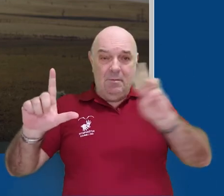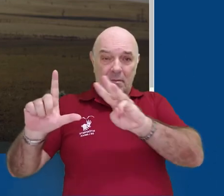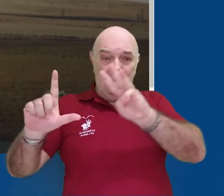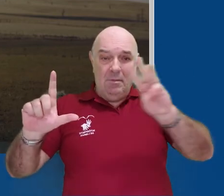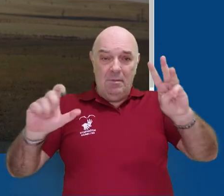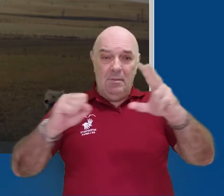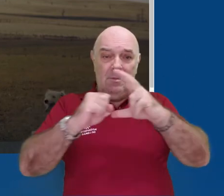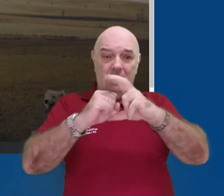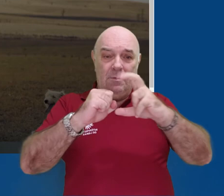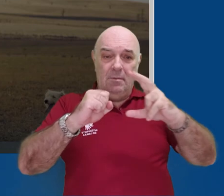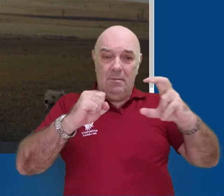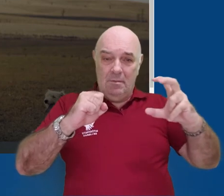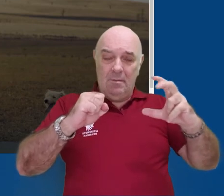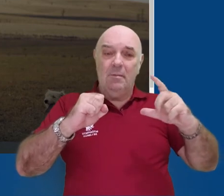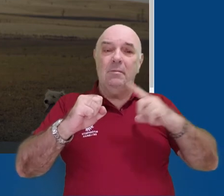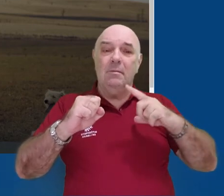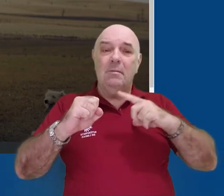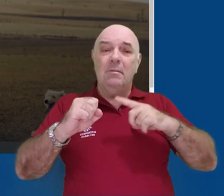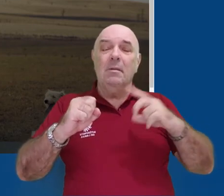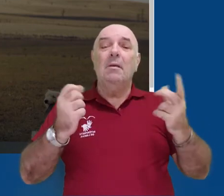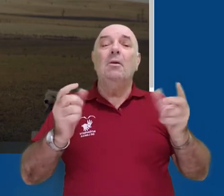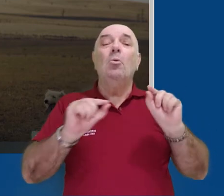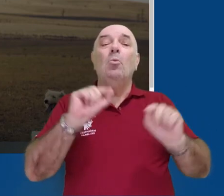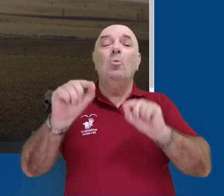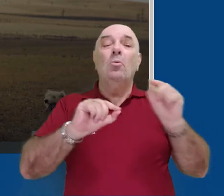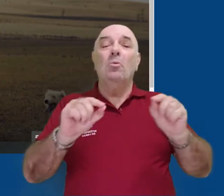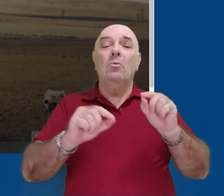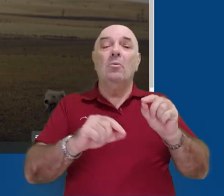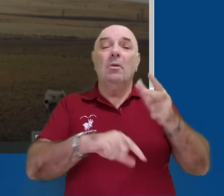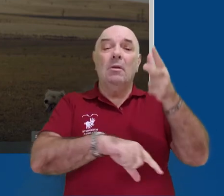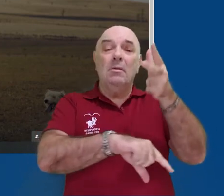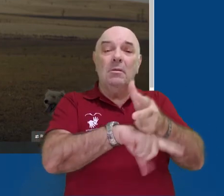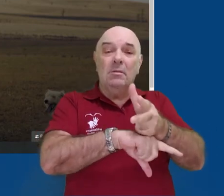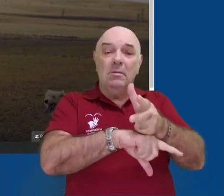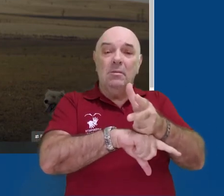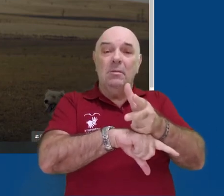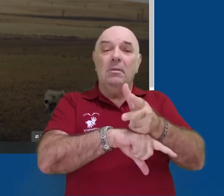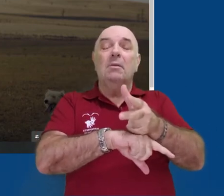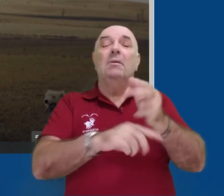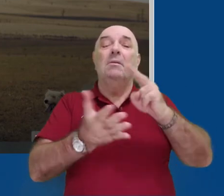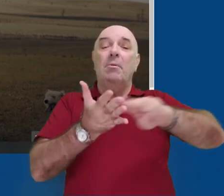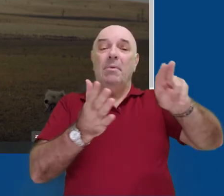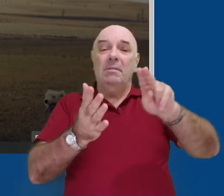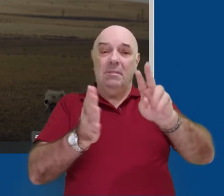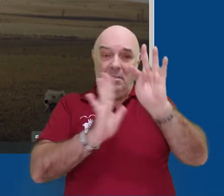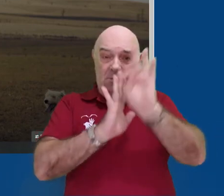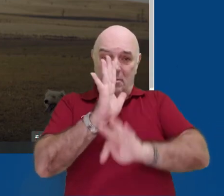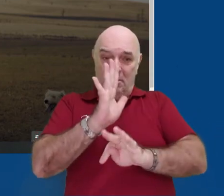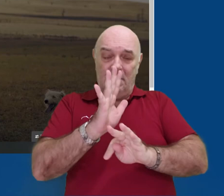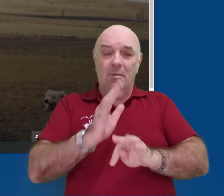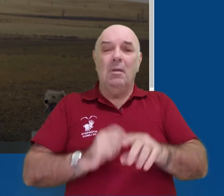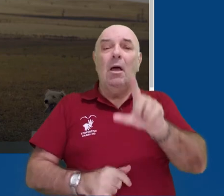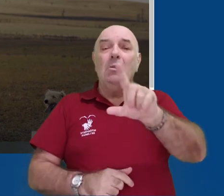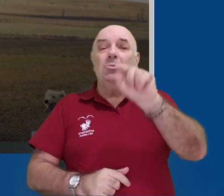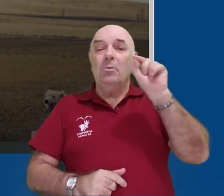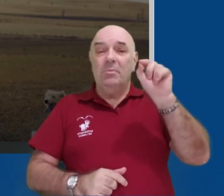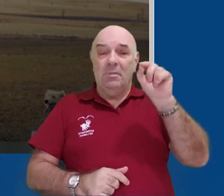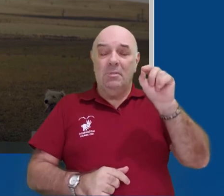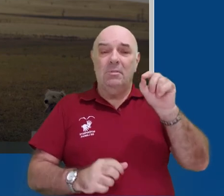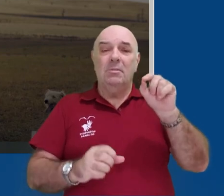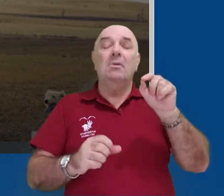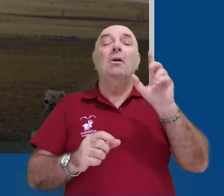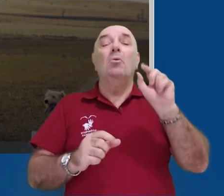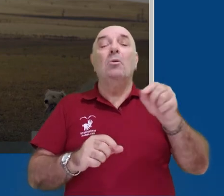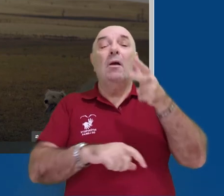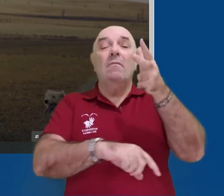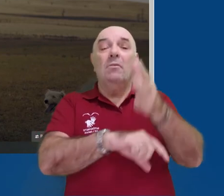Na tela inicial do site do Google Hangouts, também temos as opções de videochamada e mensagem de texto.